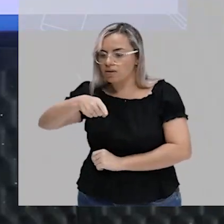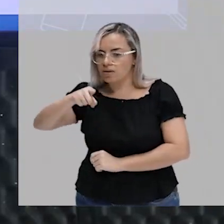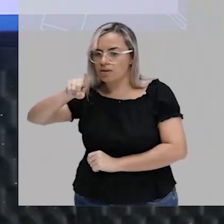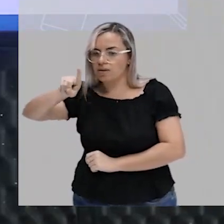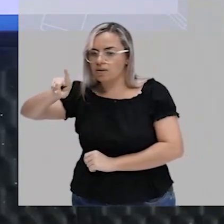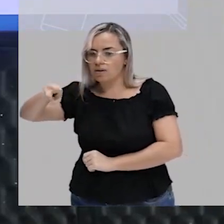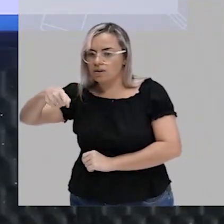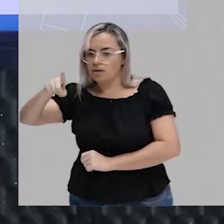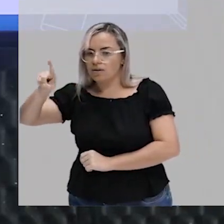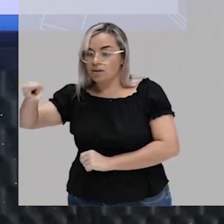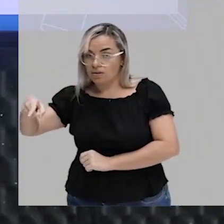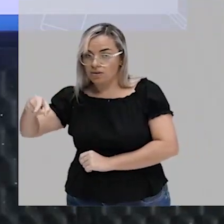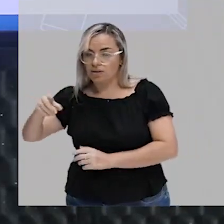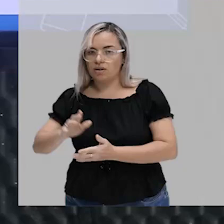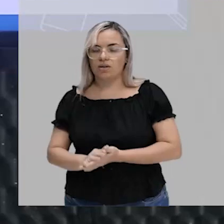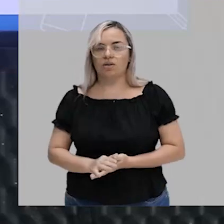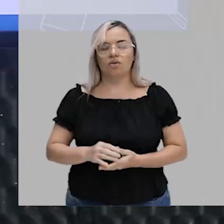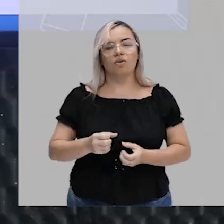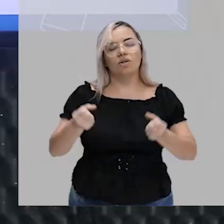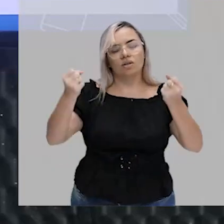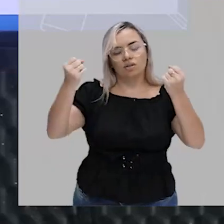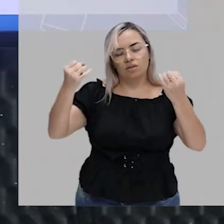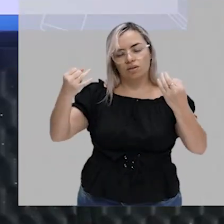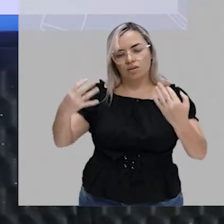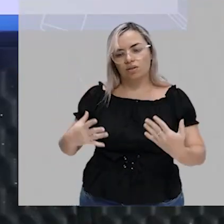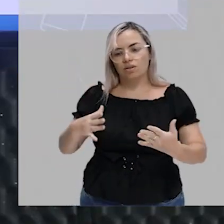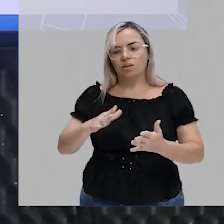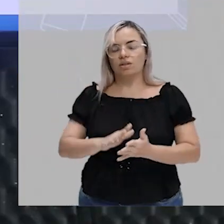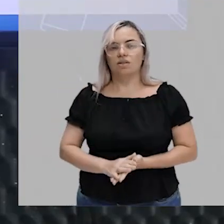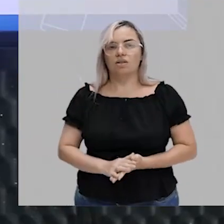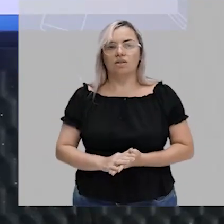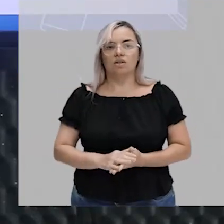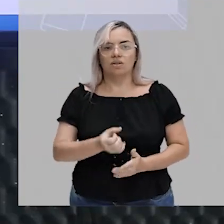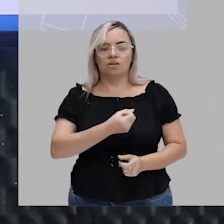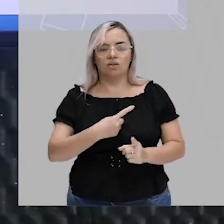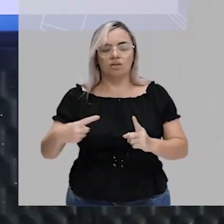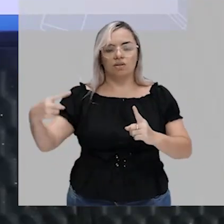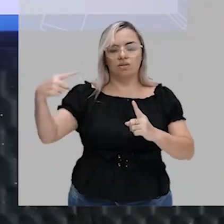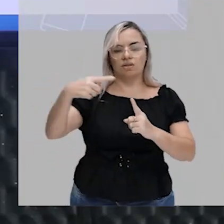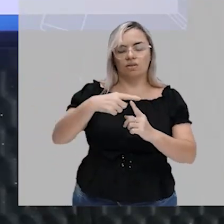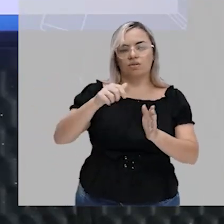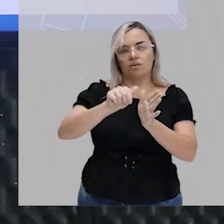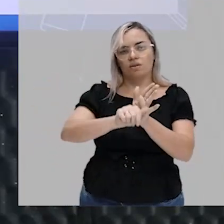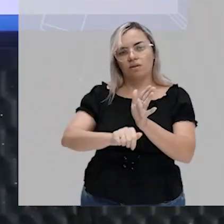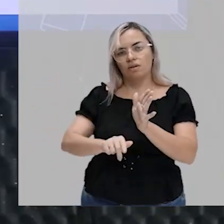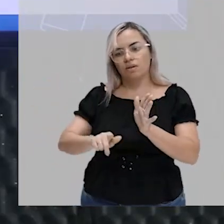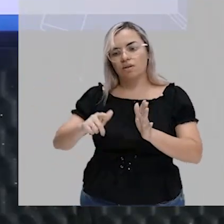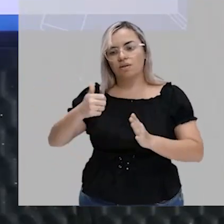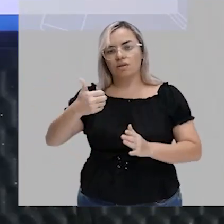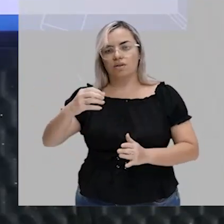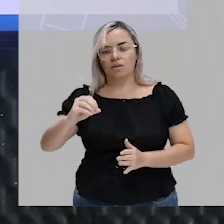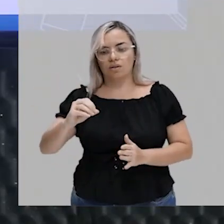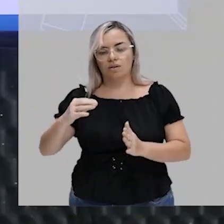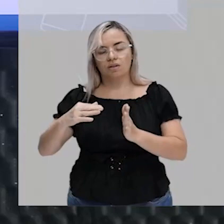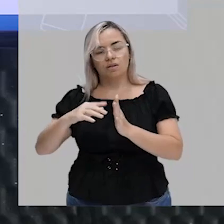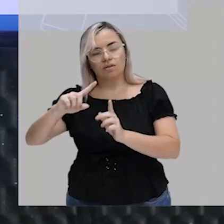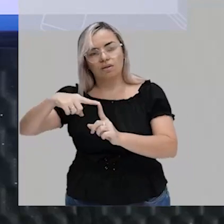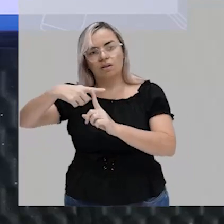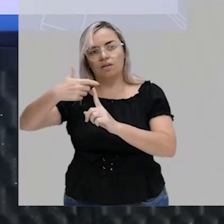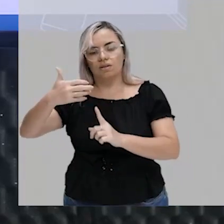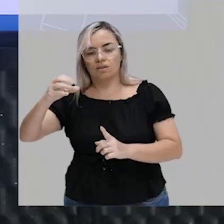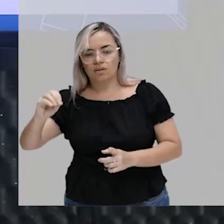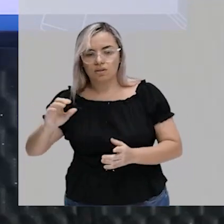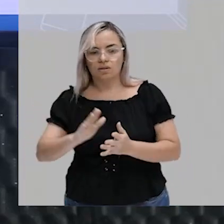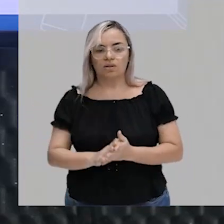falo dos inteiros entre menos 10 e 10, eu estou falando, né, deste conjunto A que é formado pelos elementos. menos 9,